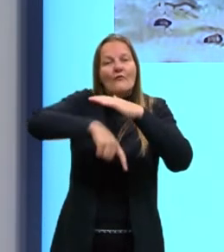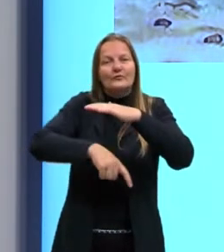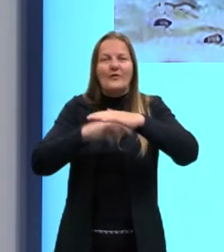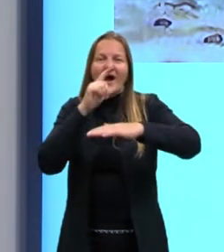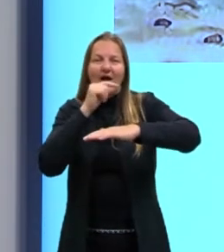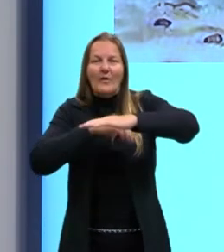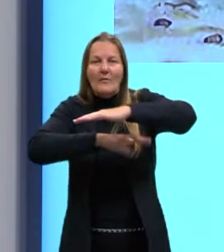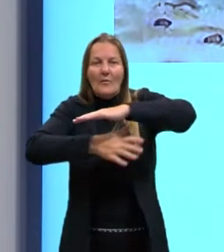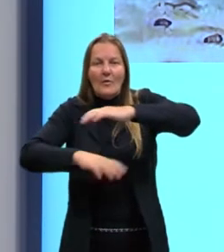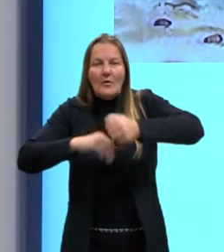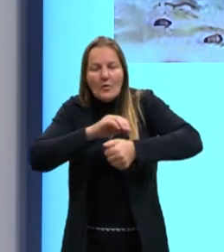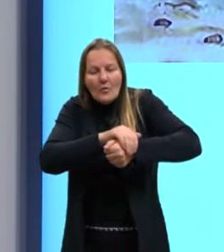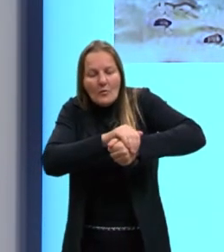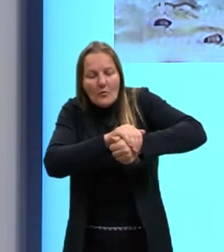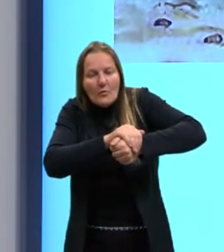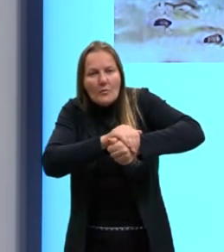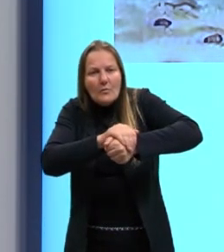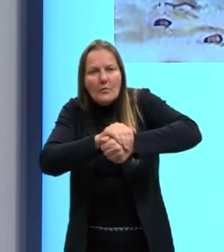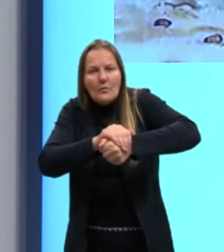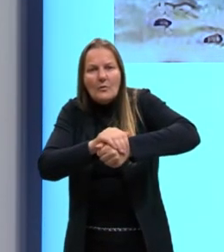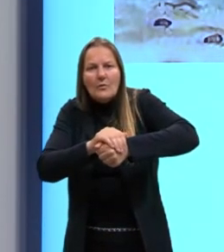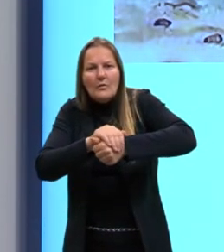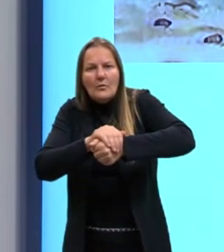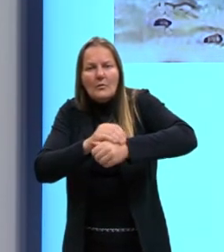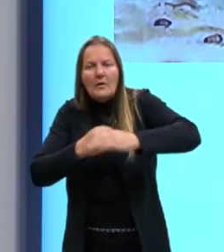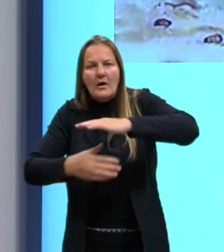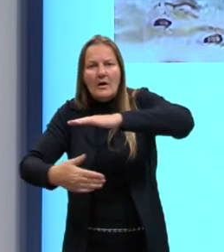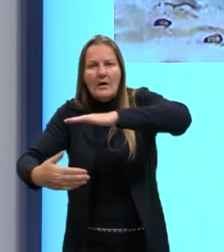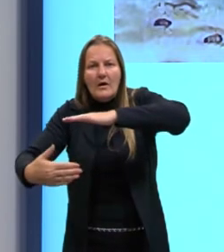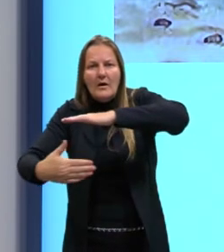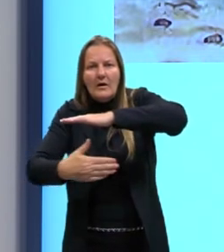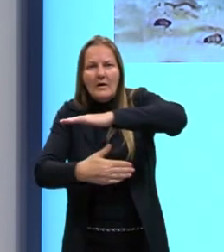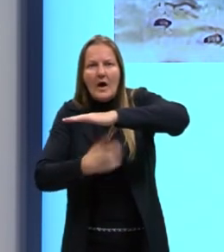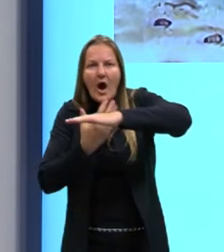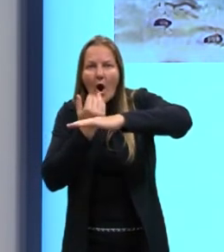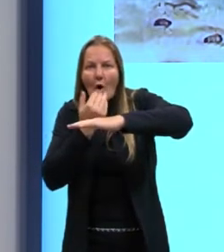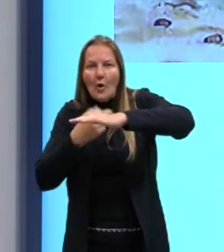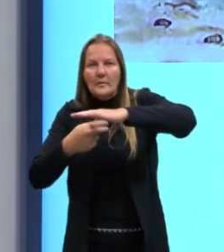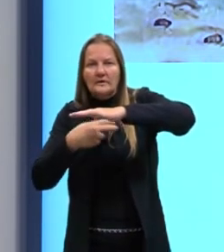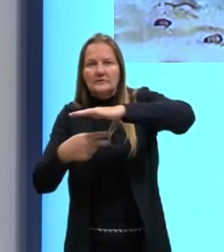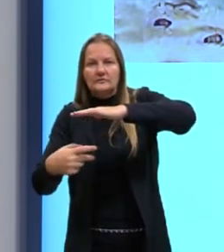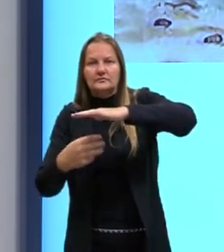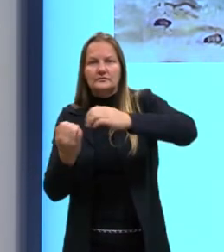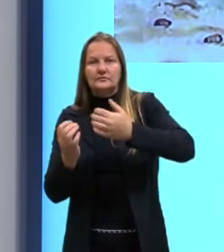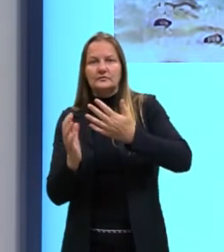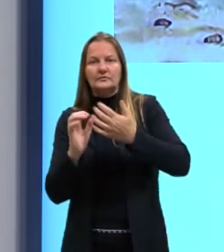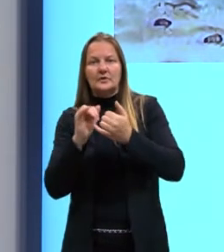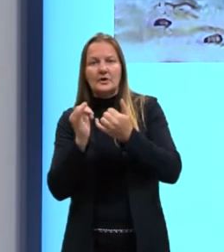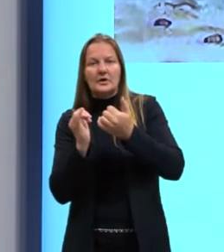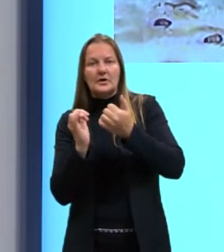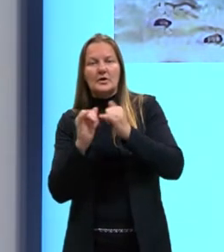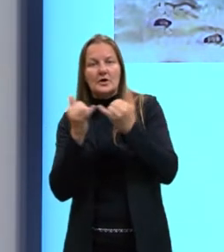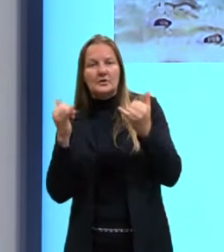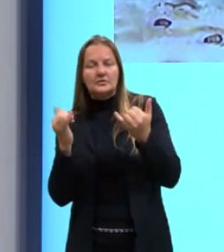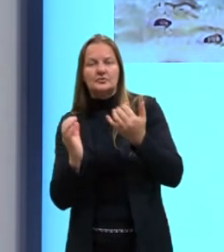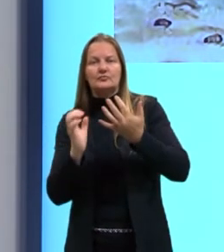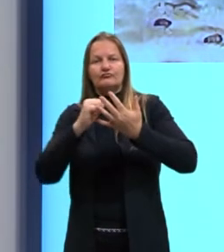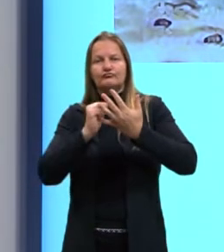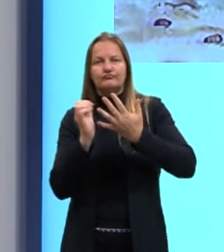Então, os caramujos que se alimentam das plantas e assim por diante. E aí, a energia vai fluindo. Claro que,